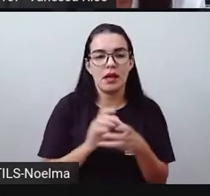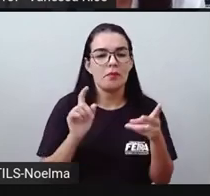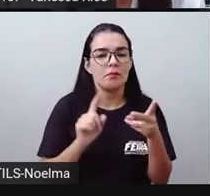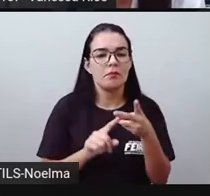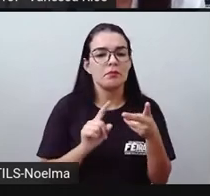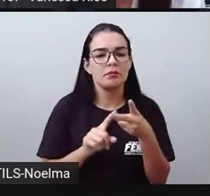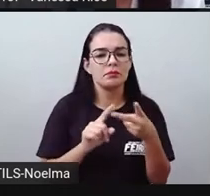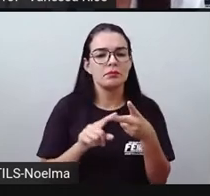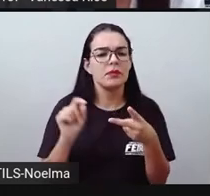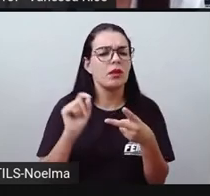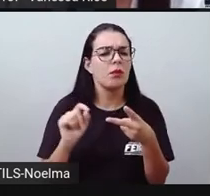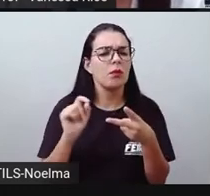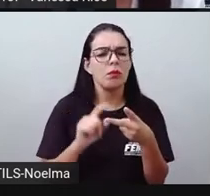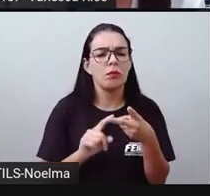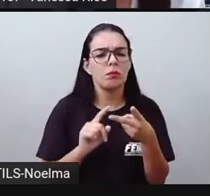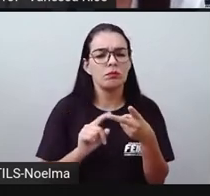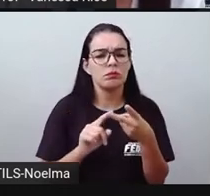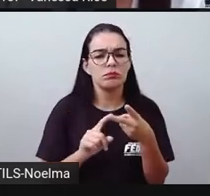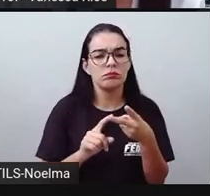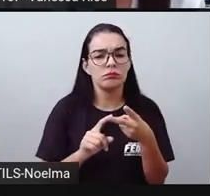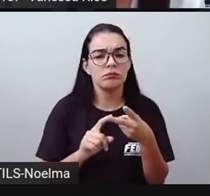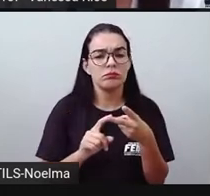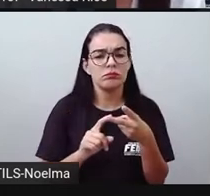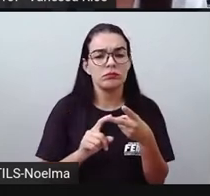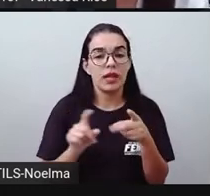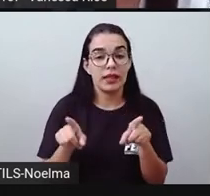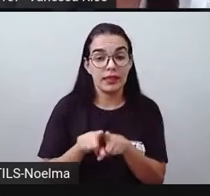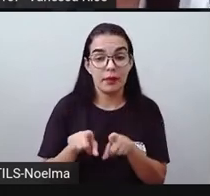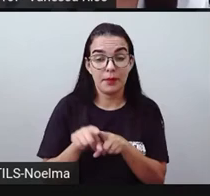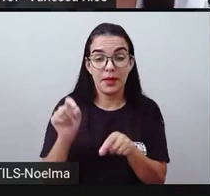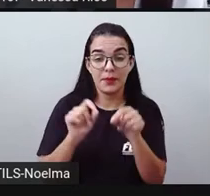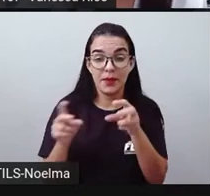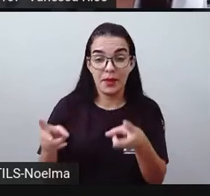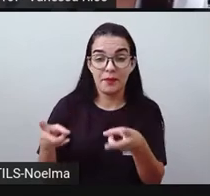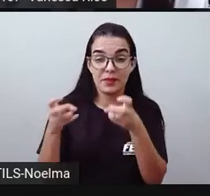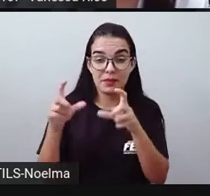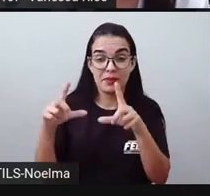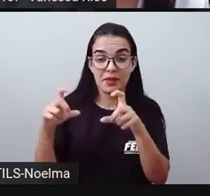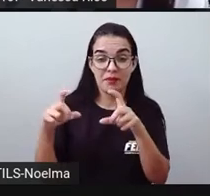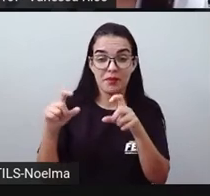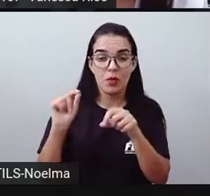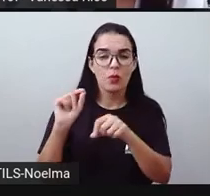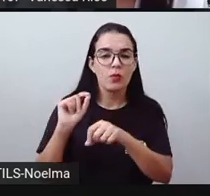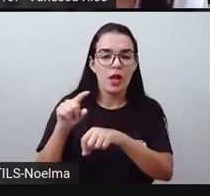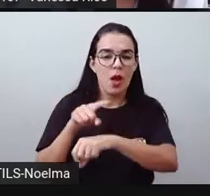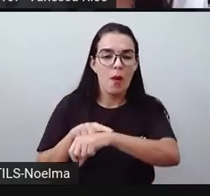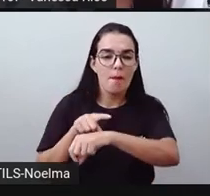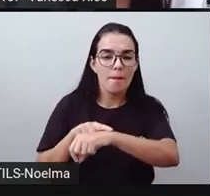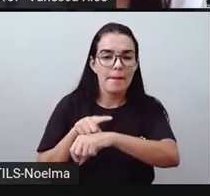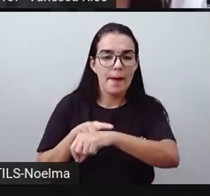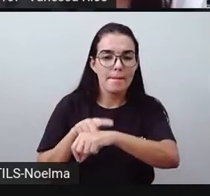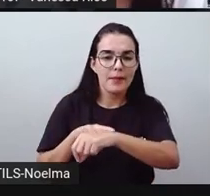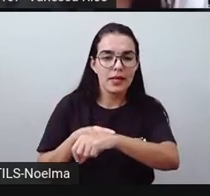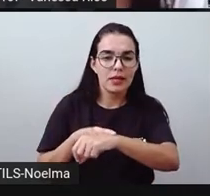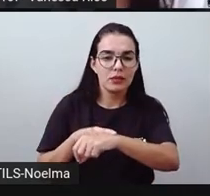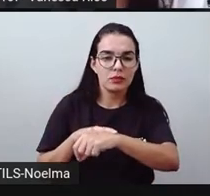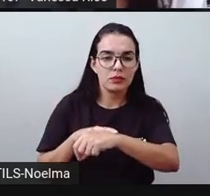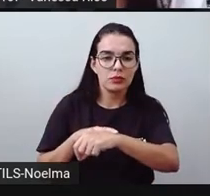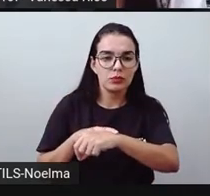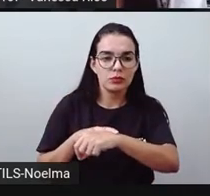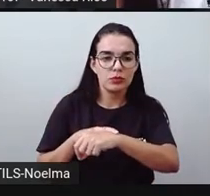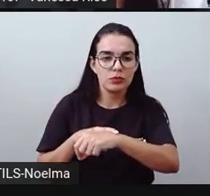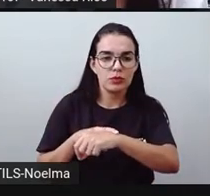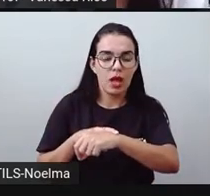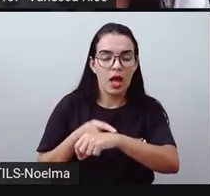E aí essa imagem, como a Pró falou, é justamente o momento onde foi enterrada e a pedra